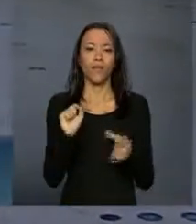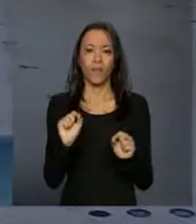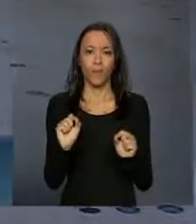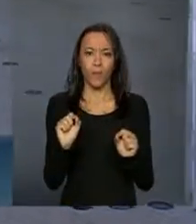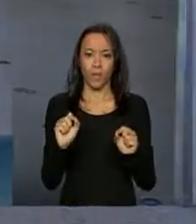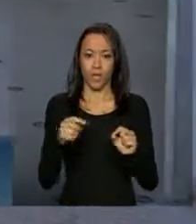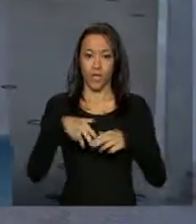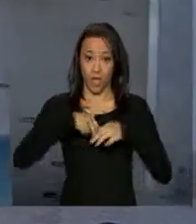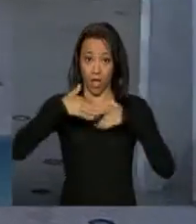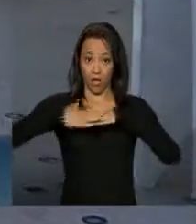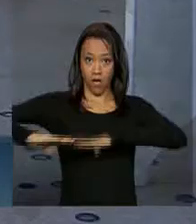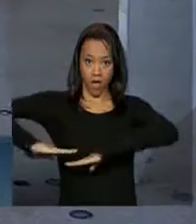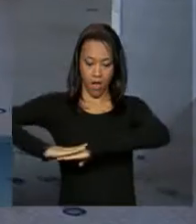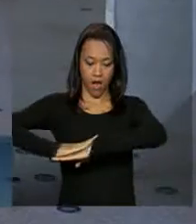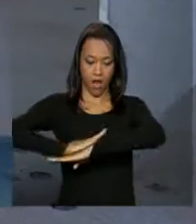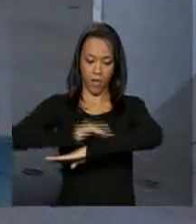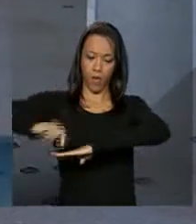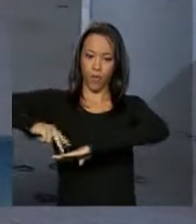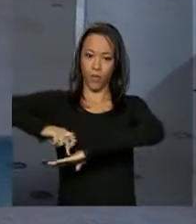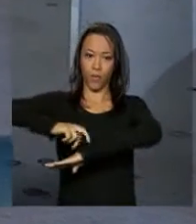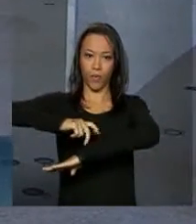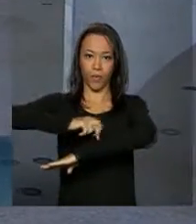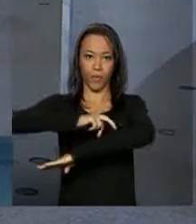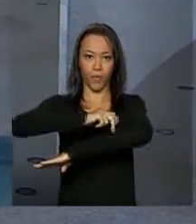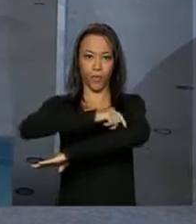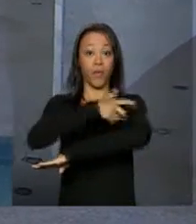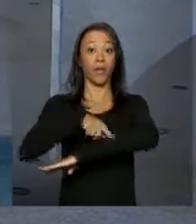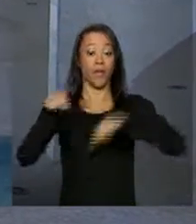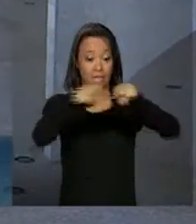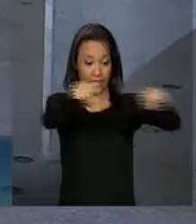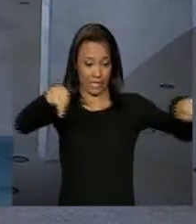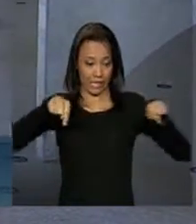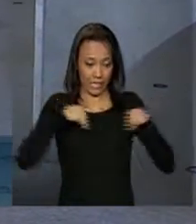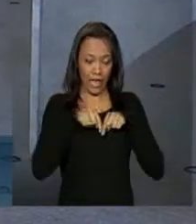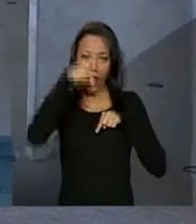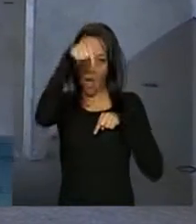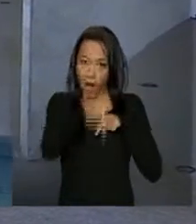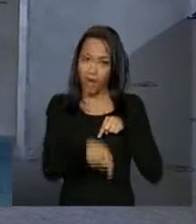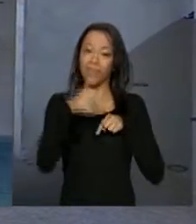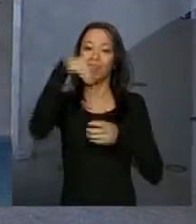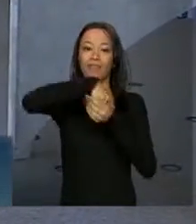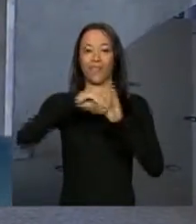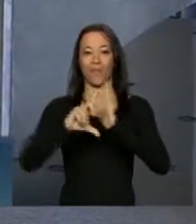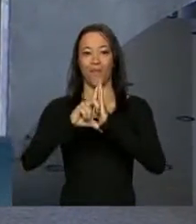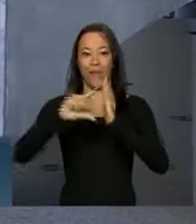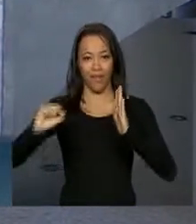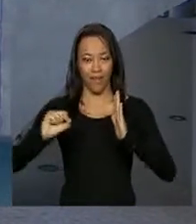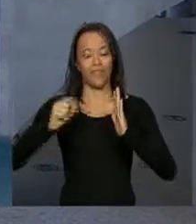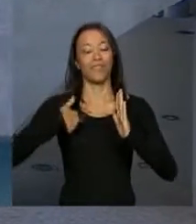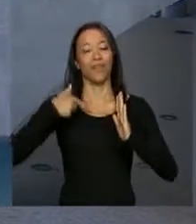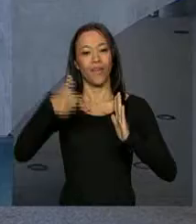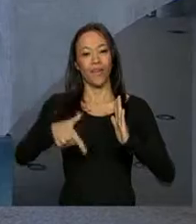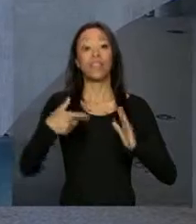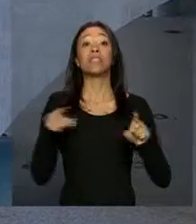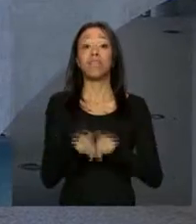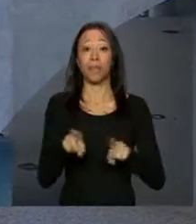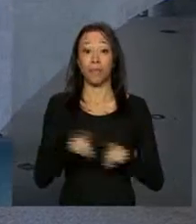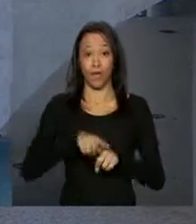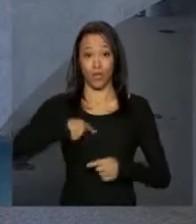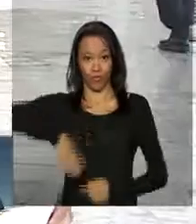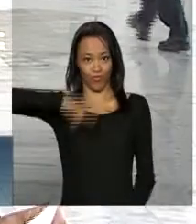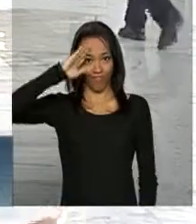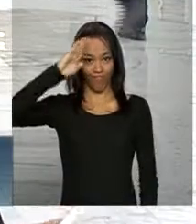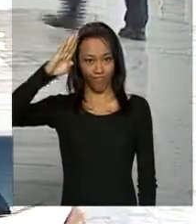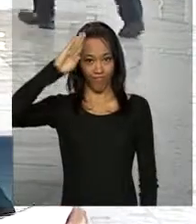no alto da rampa que dá acesso ao Salão Nobre, aqui no Palácio do Planalto. A guarda presidencial já está